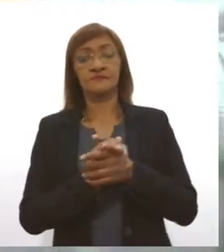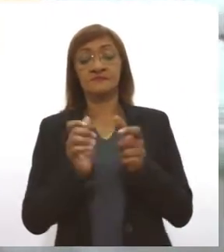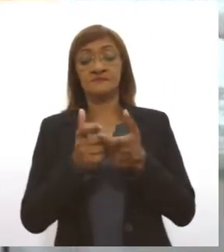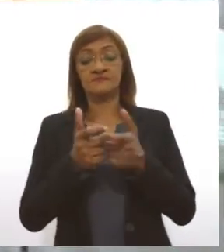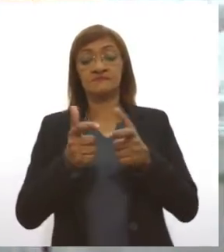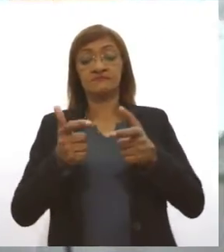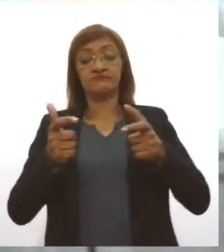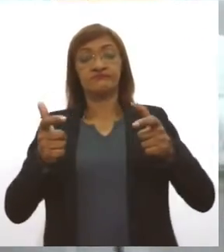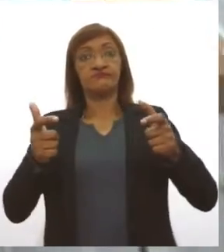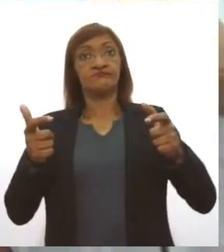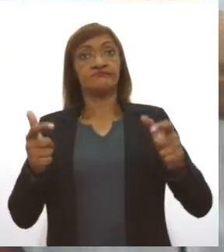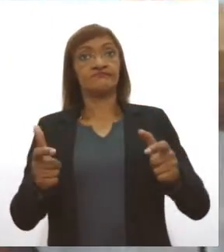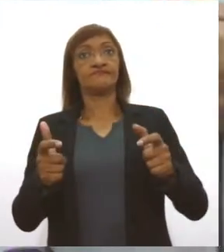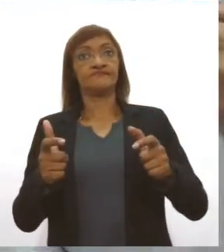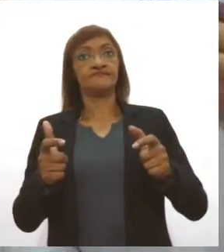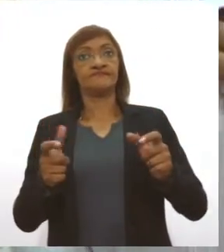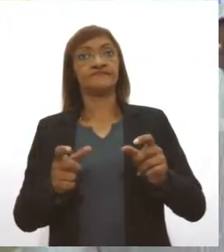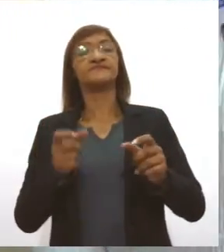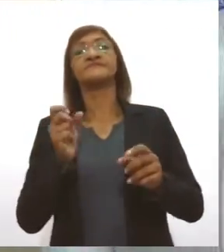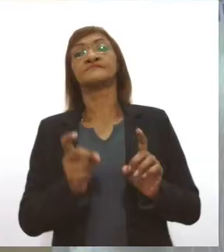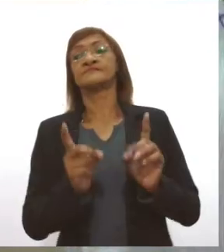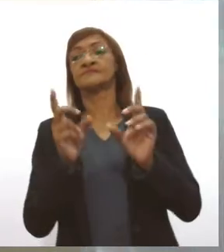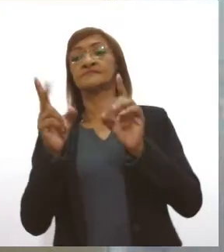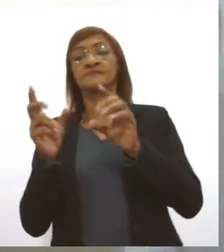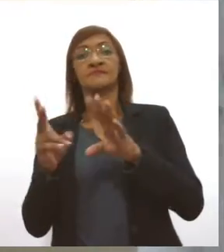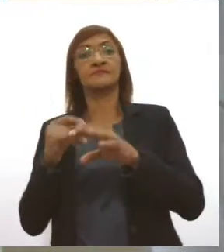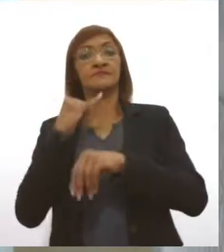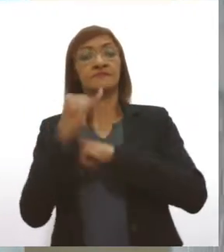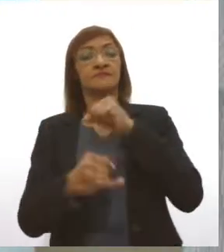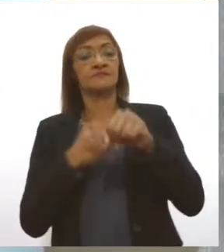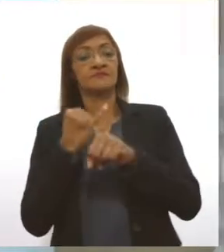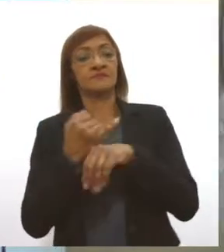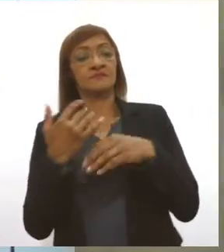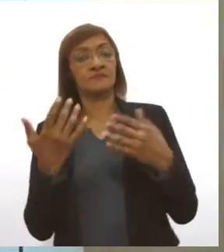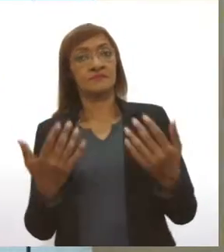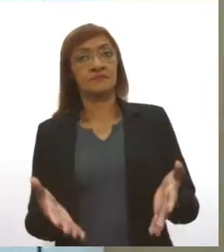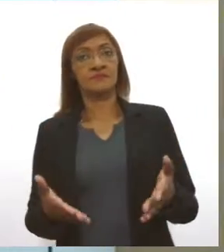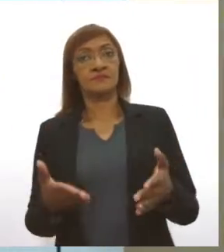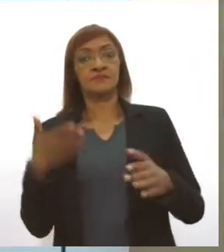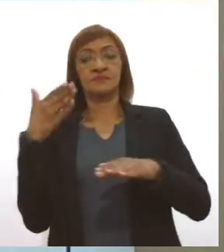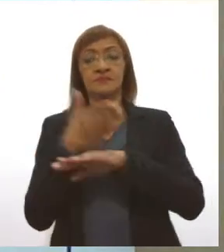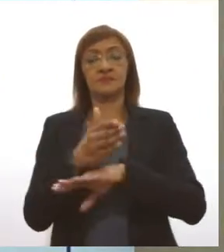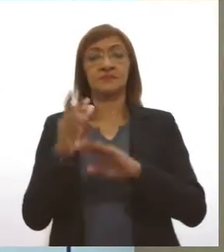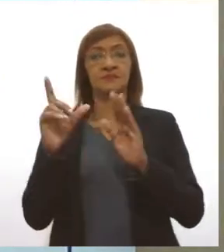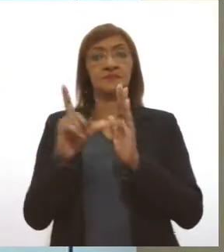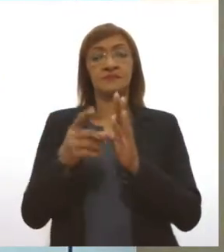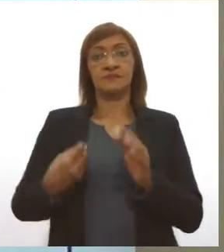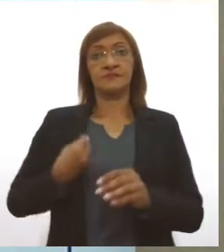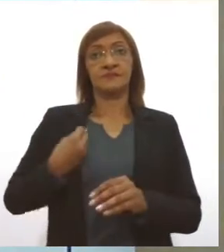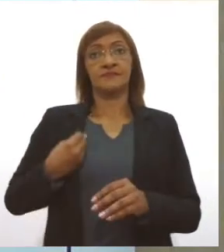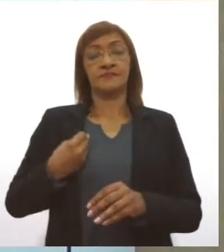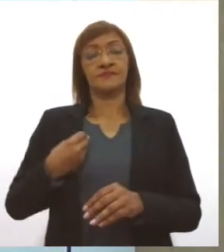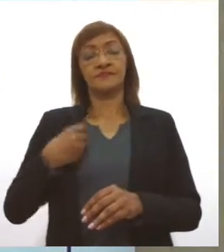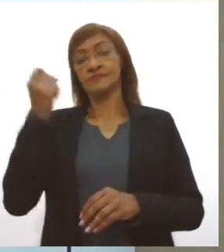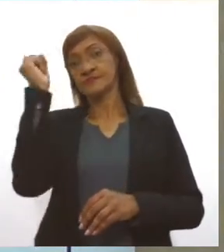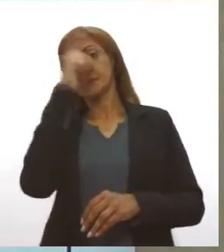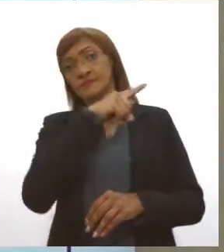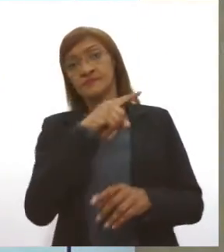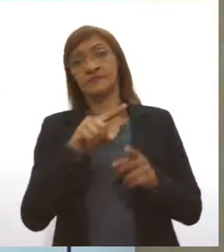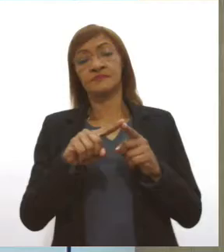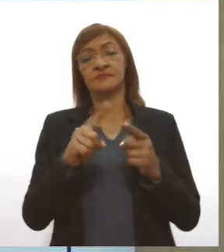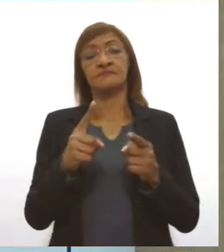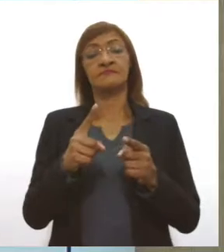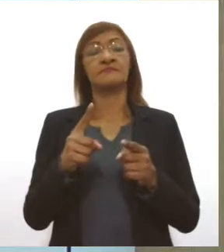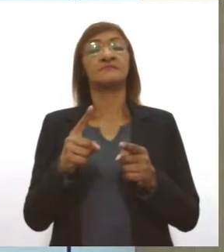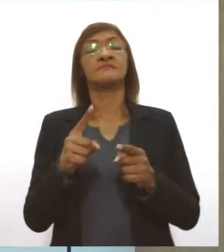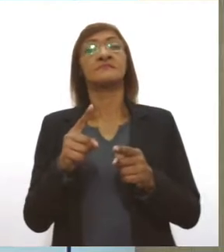compras online, né? Os consumidores, eles não têm mais tanto acesso ao produto nas lojas físicas, ou por medo, ou até por cuidado,